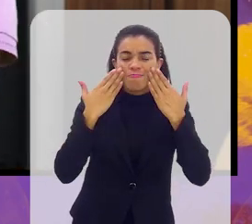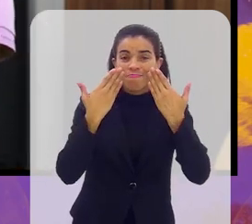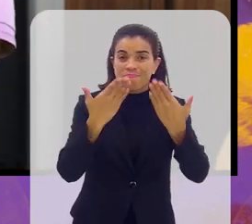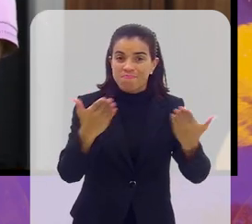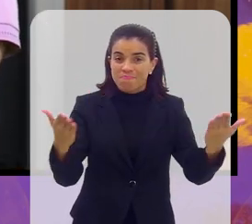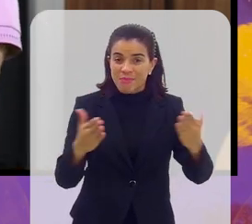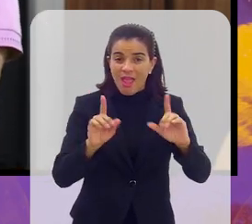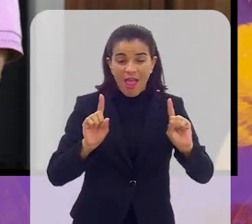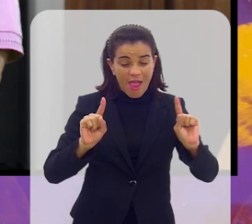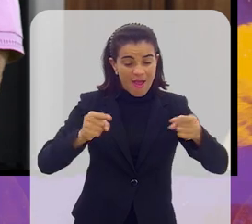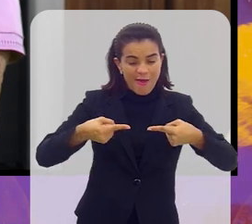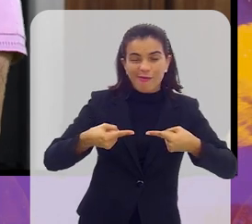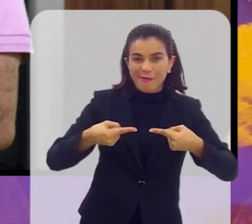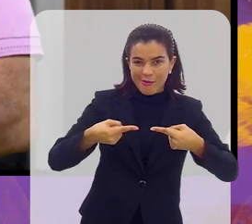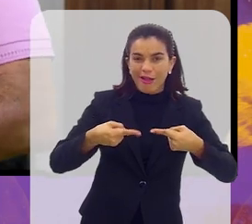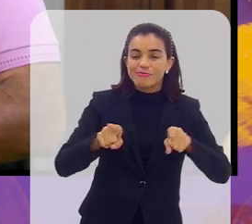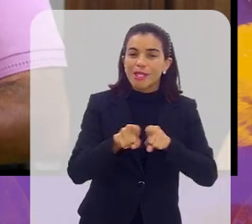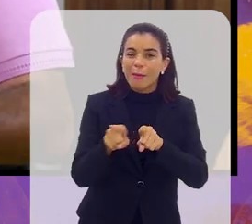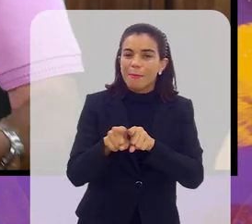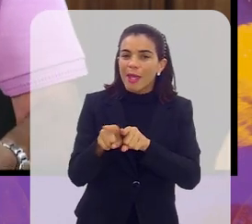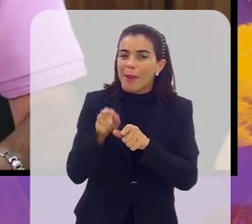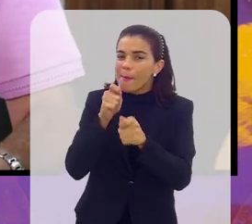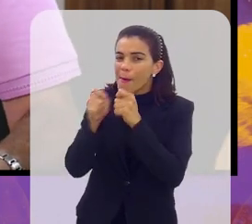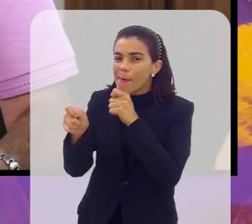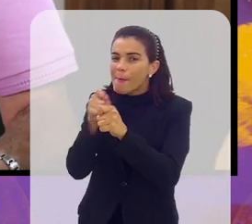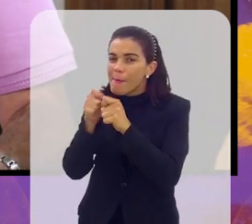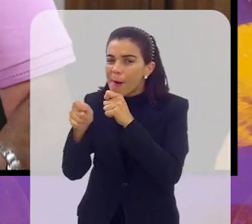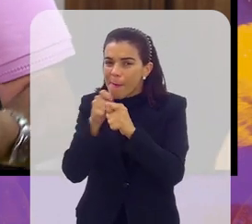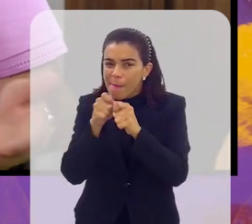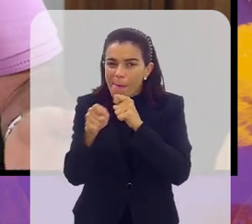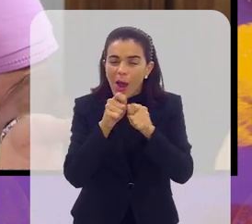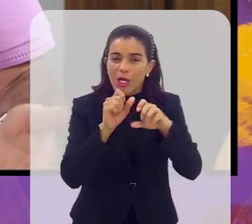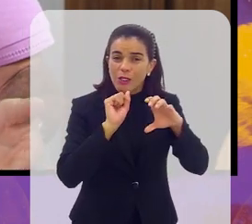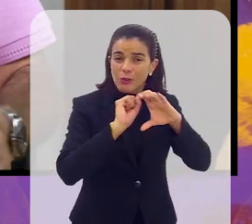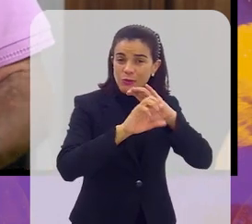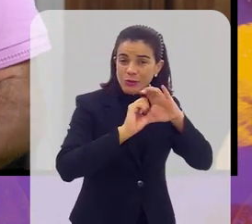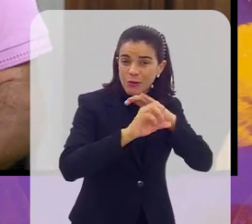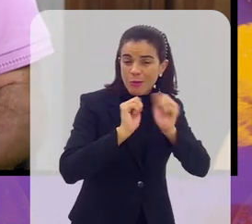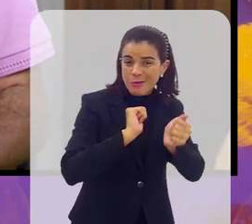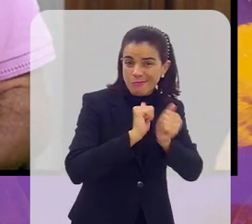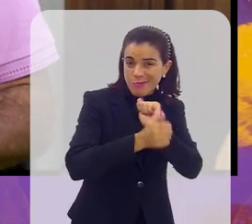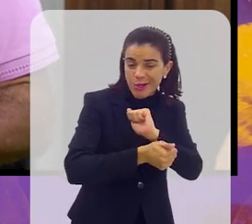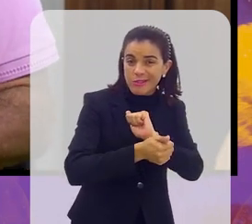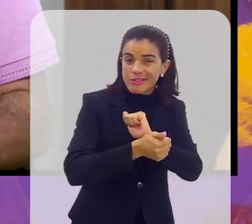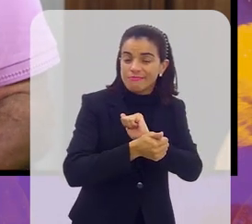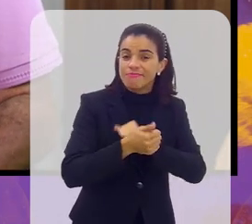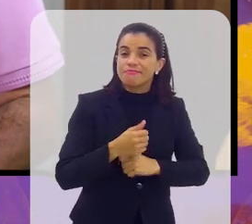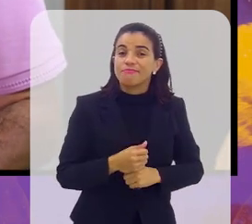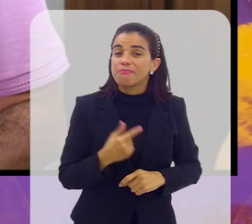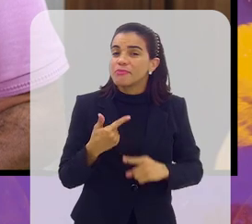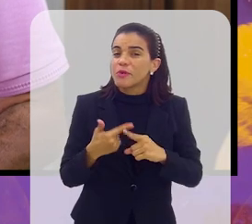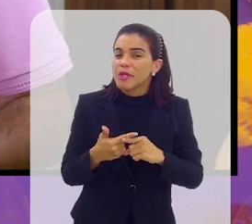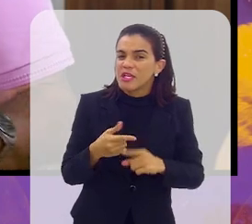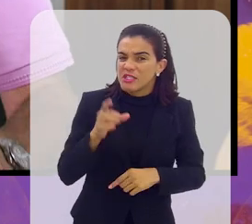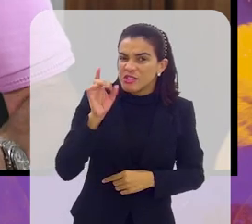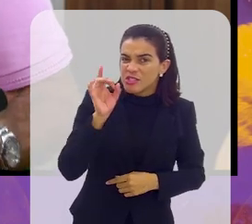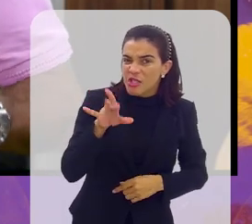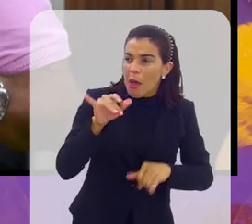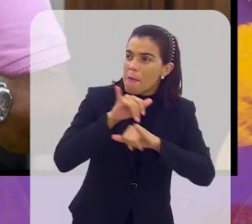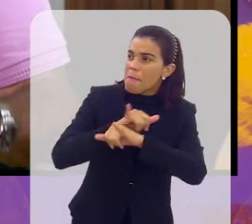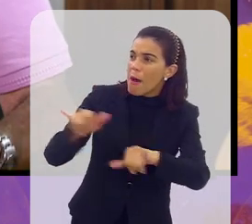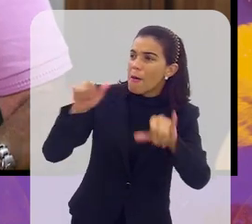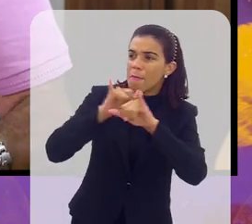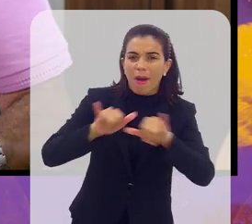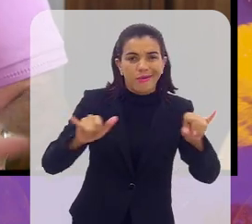faz matérias do Esporte Espetacular, no Globo Esporte, porque afinal de contas, não é só divulgar, é também